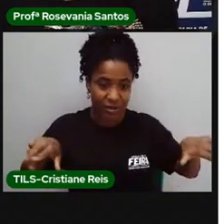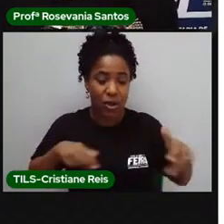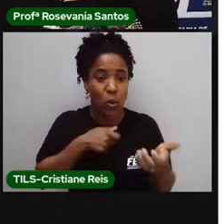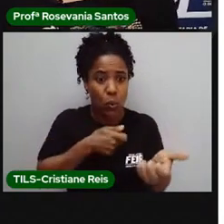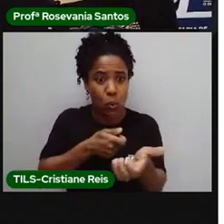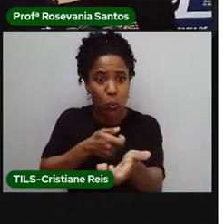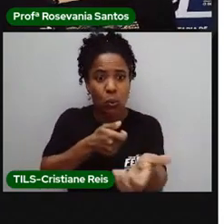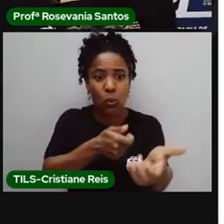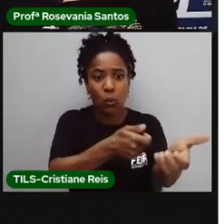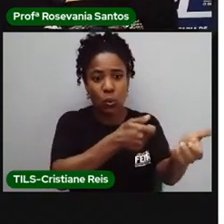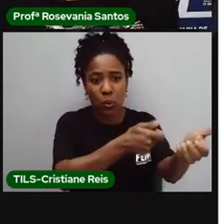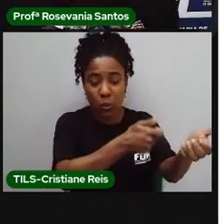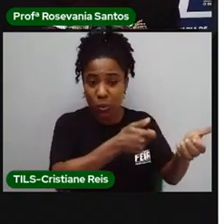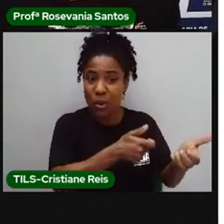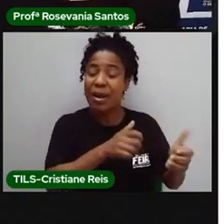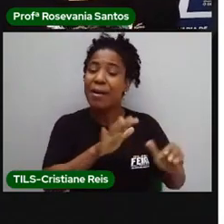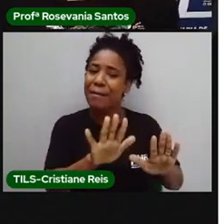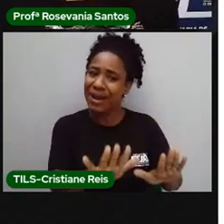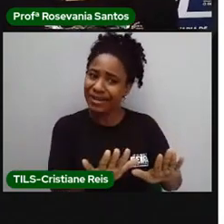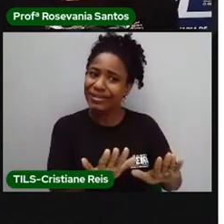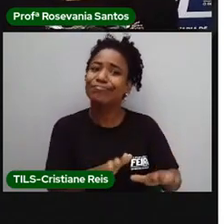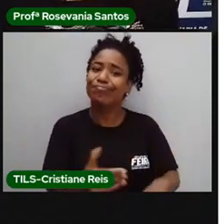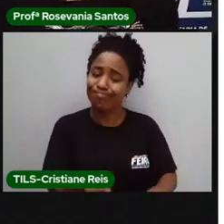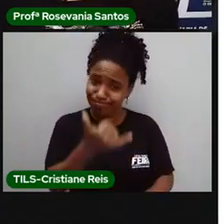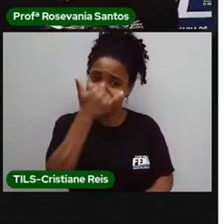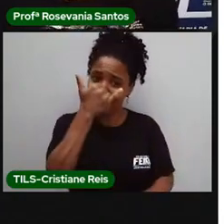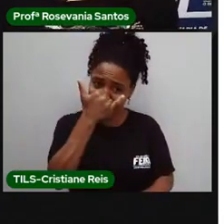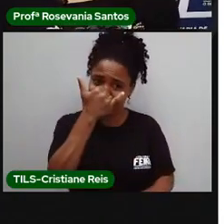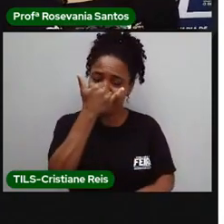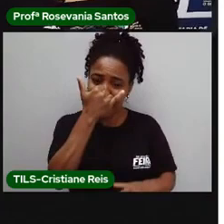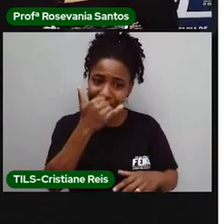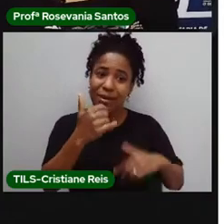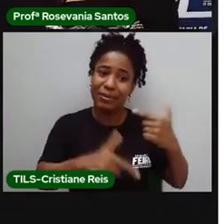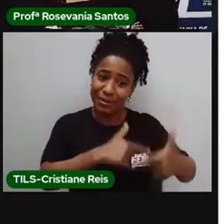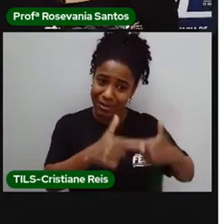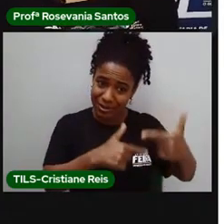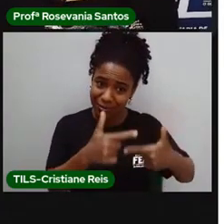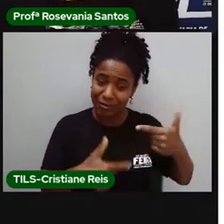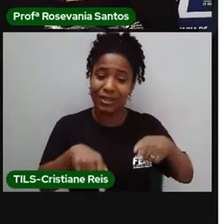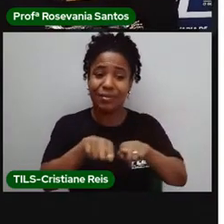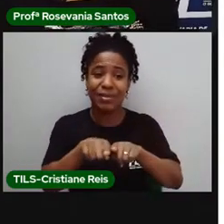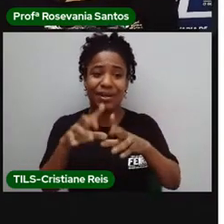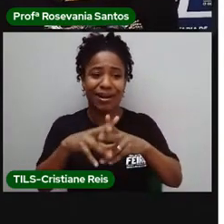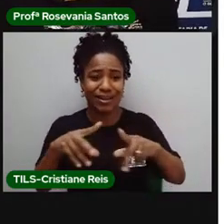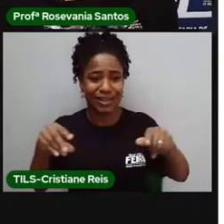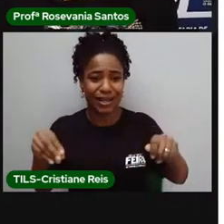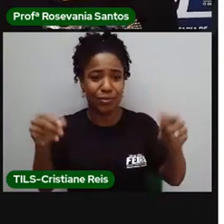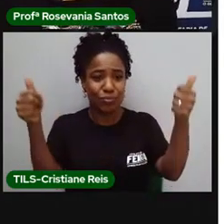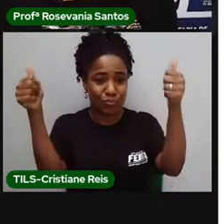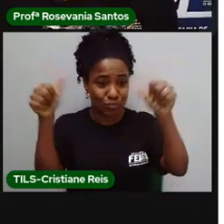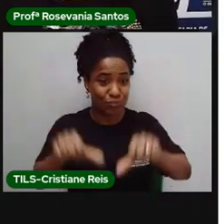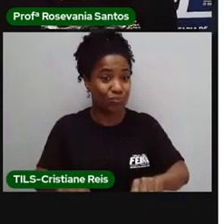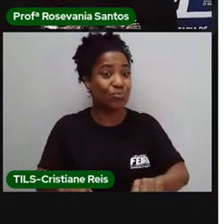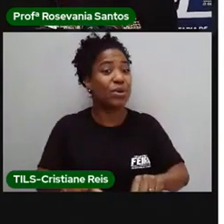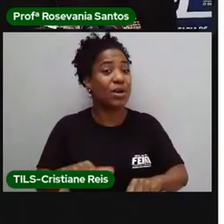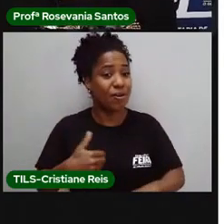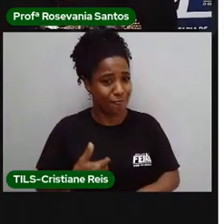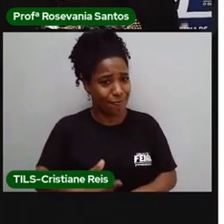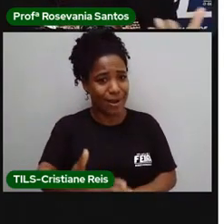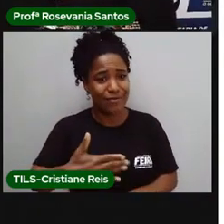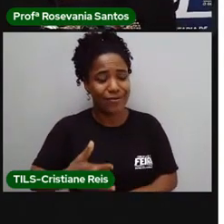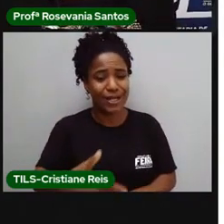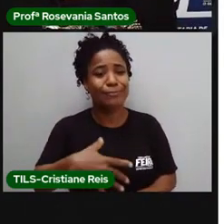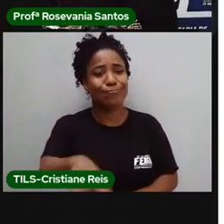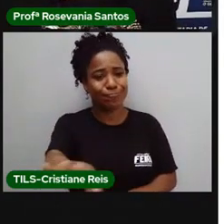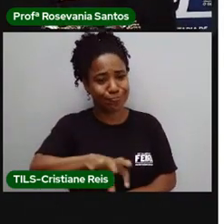graça, nem para os trabalhadores e nem para o meio ambiente. A conta chega, né? Que é a conta da contaminação. E